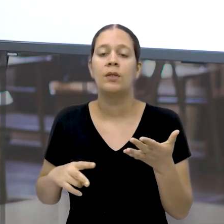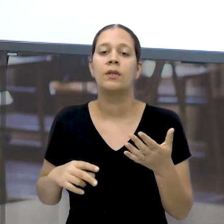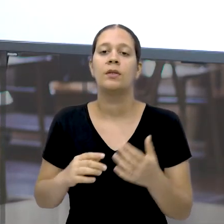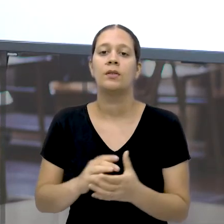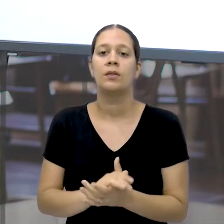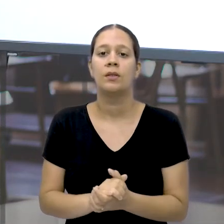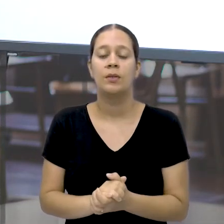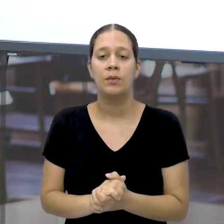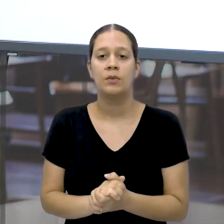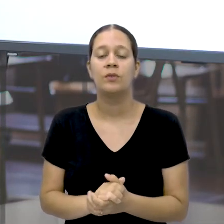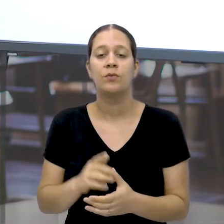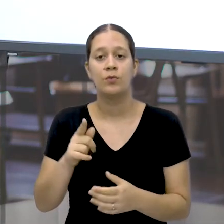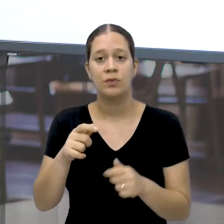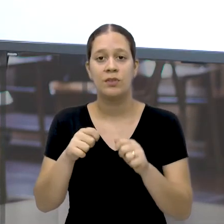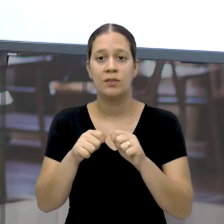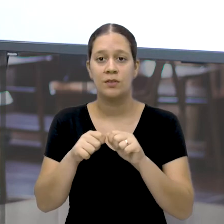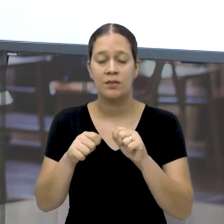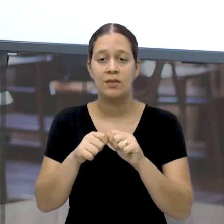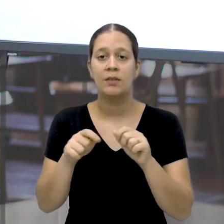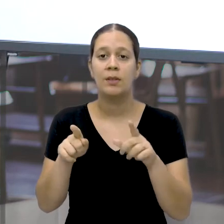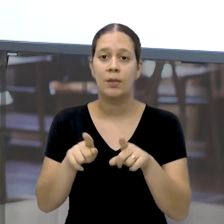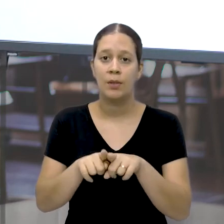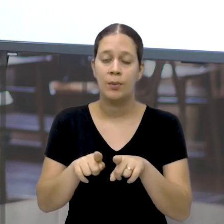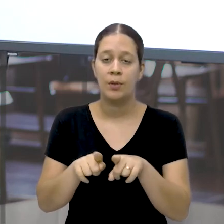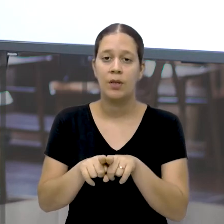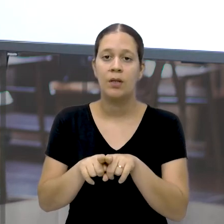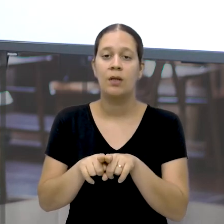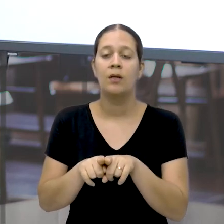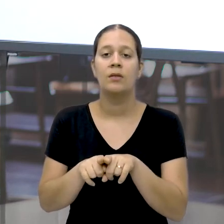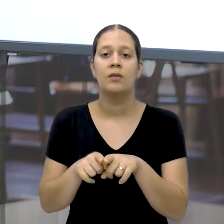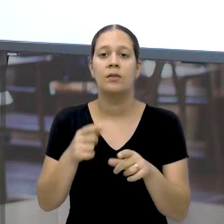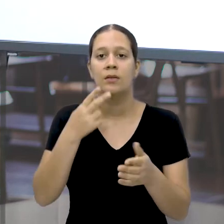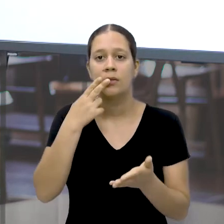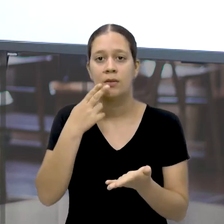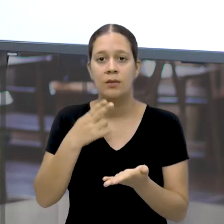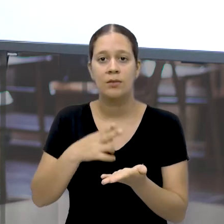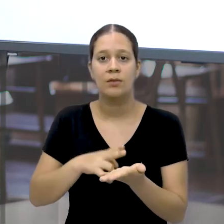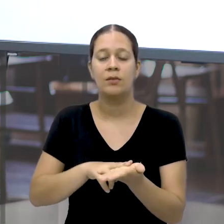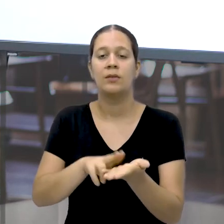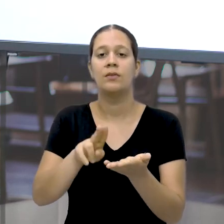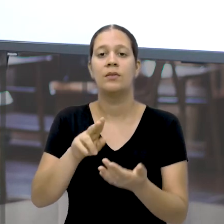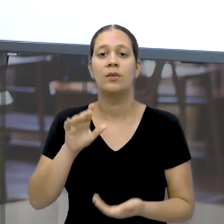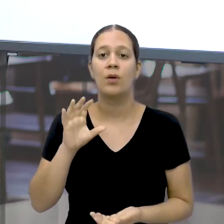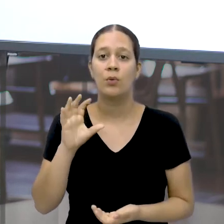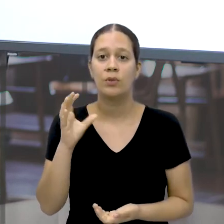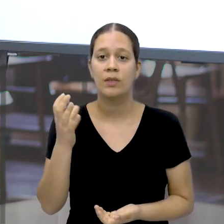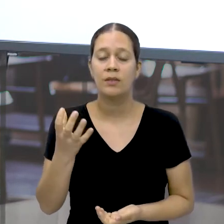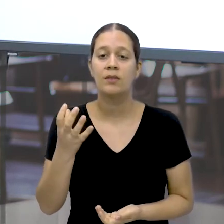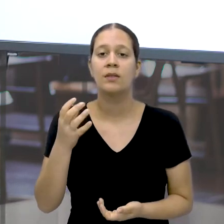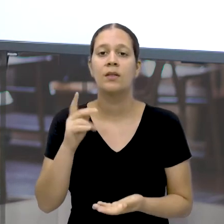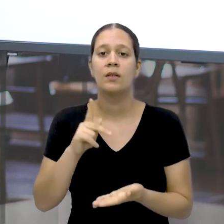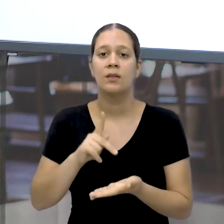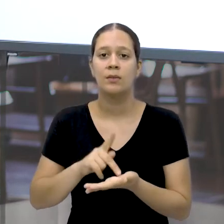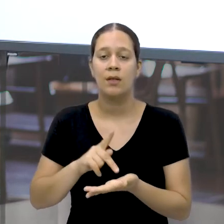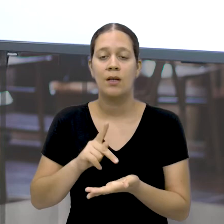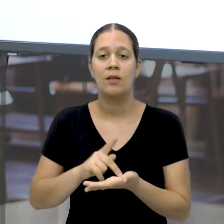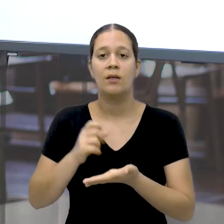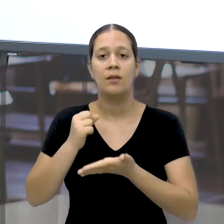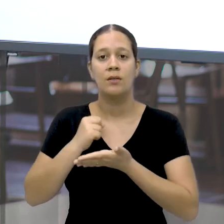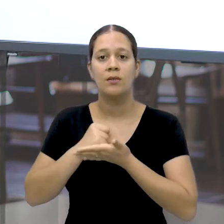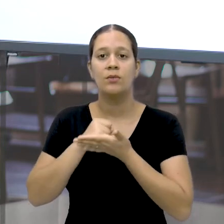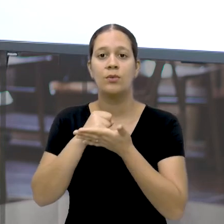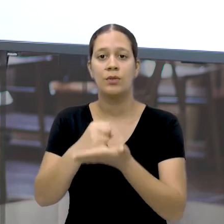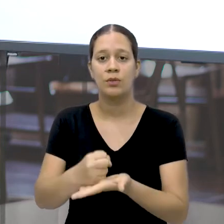Rosteriormente Irão Produzir Também Vocês vão ver Que a carta De reclamação Ela acontece De fato Para até Ajudar